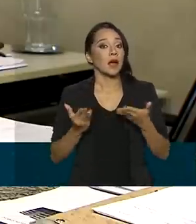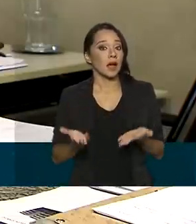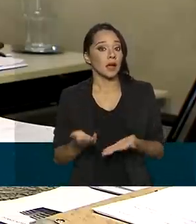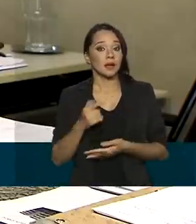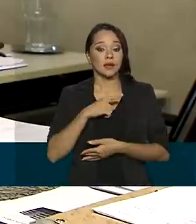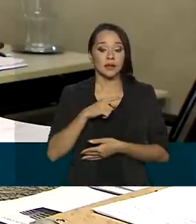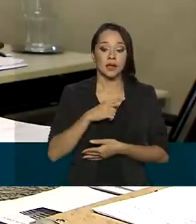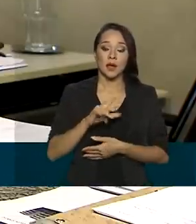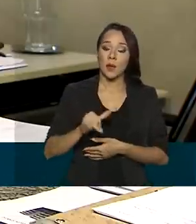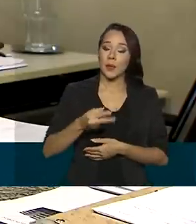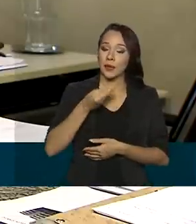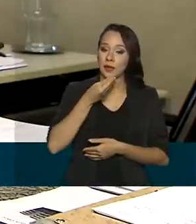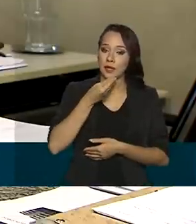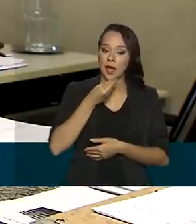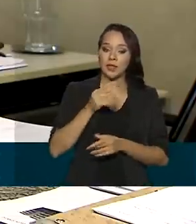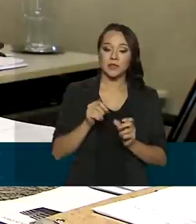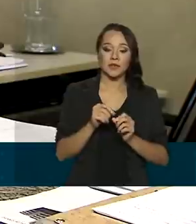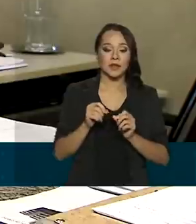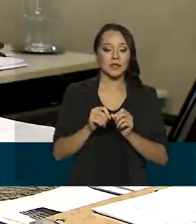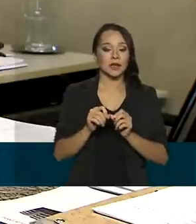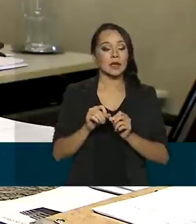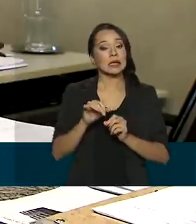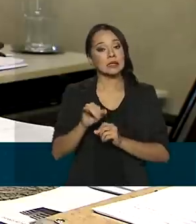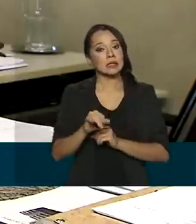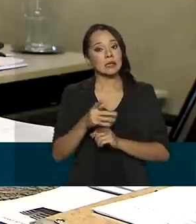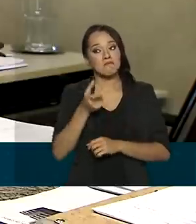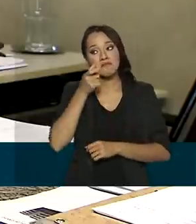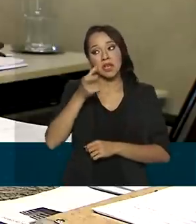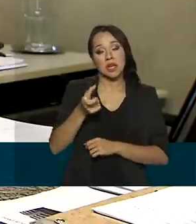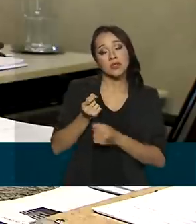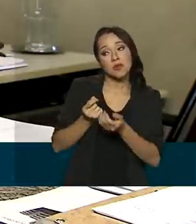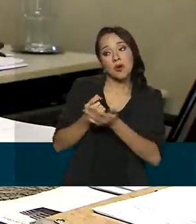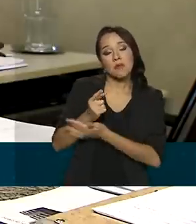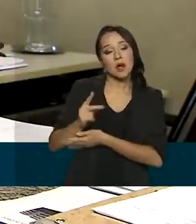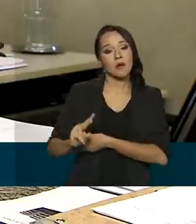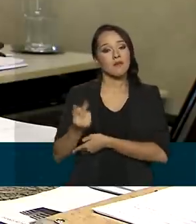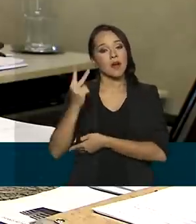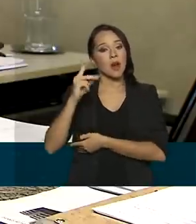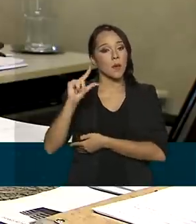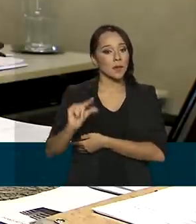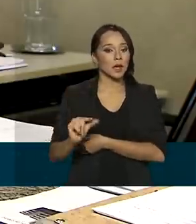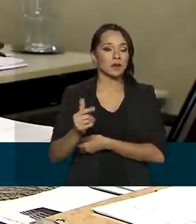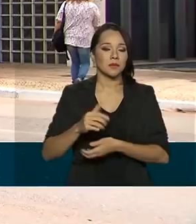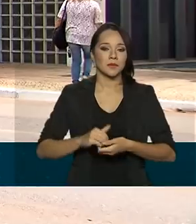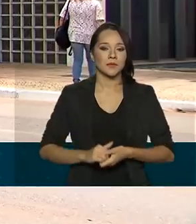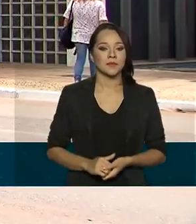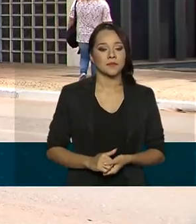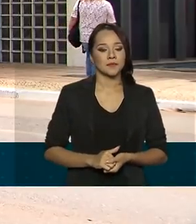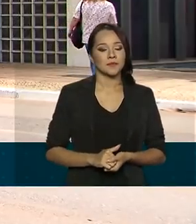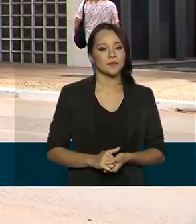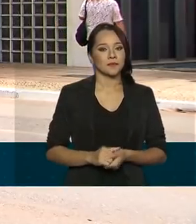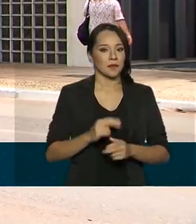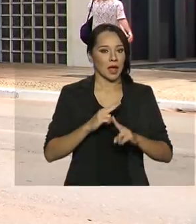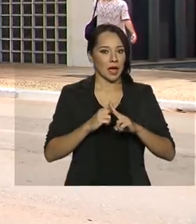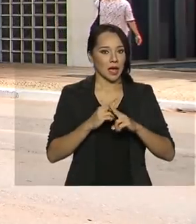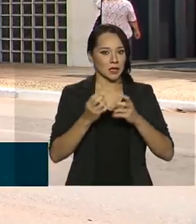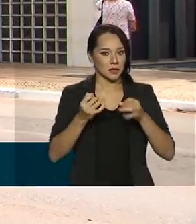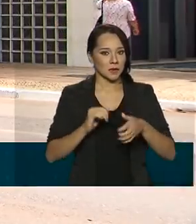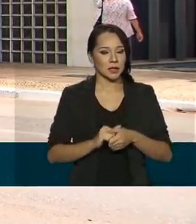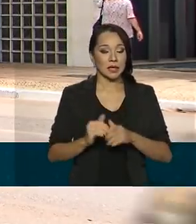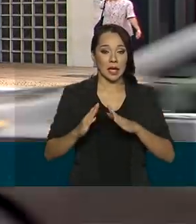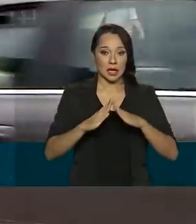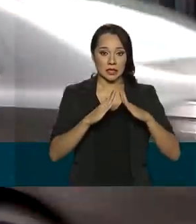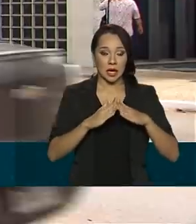você tem a oportunidade de fazer a arrematação, caso se interesse, por aquele preço mínimo que está sendo ofertado. Segundo a Caixa, os